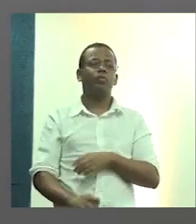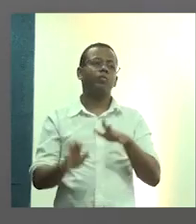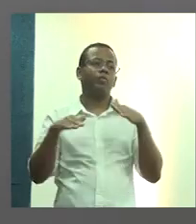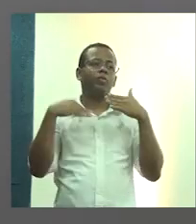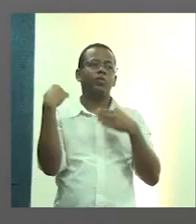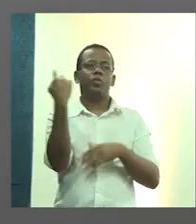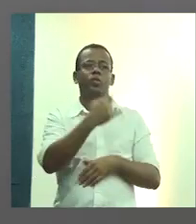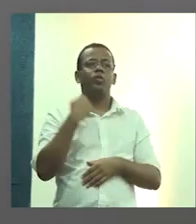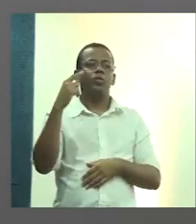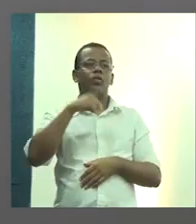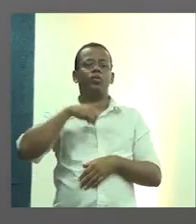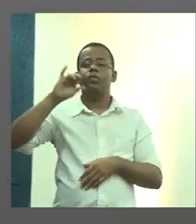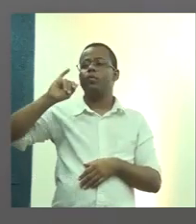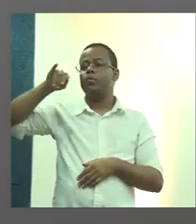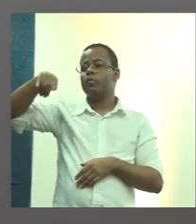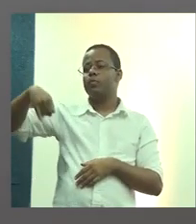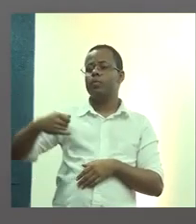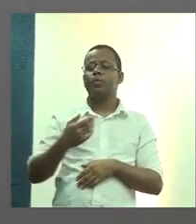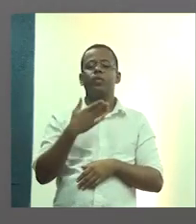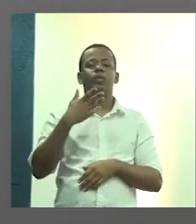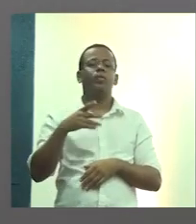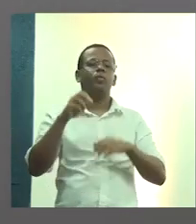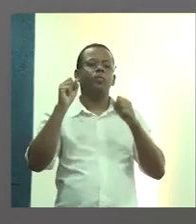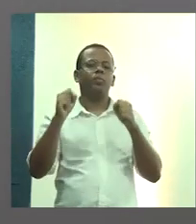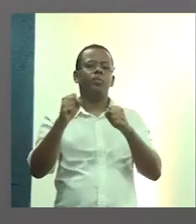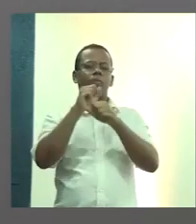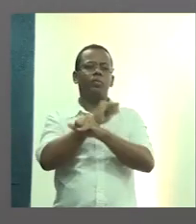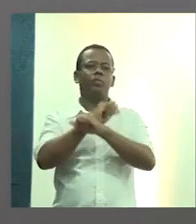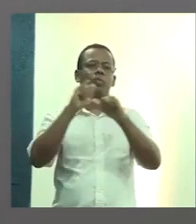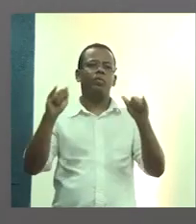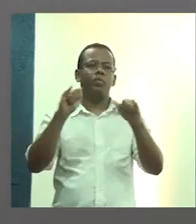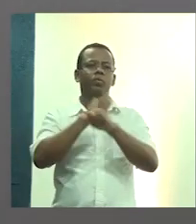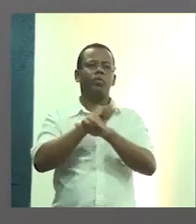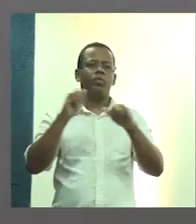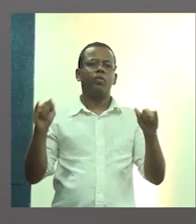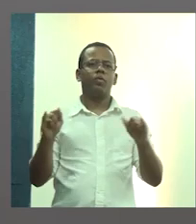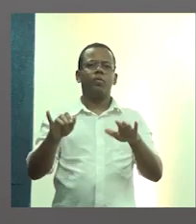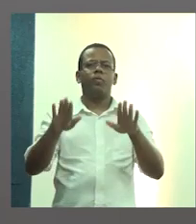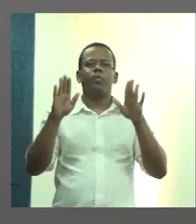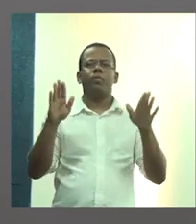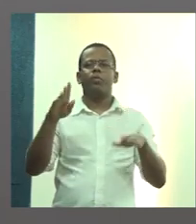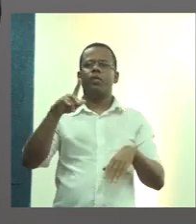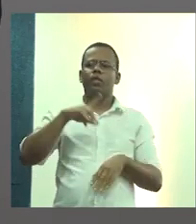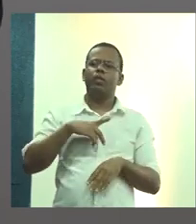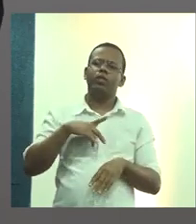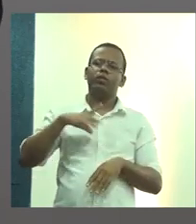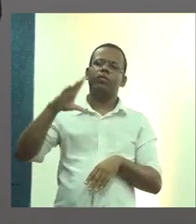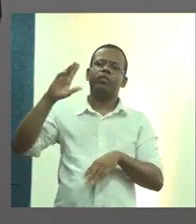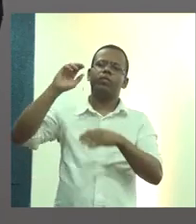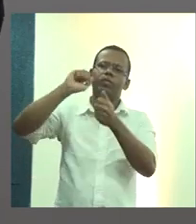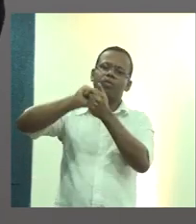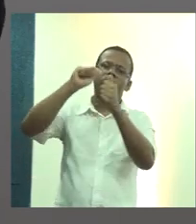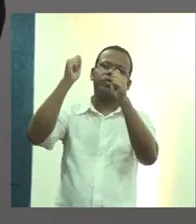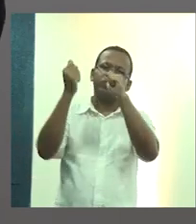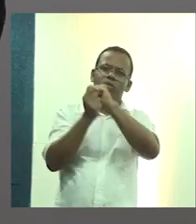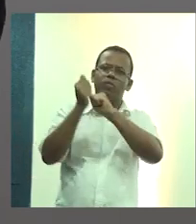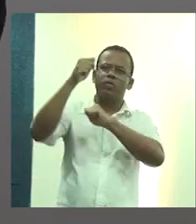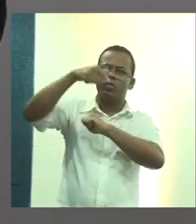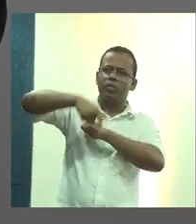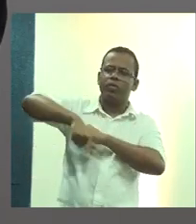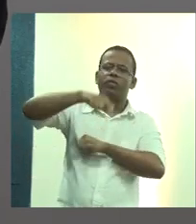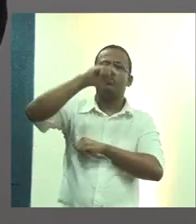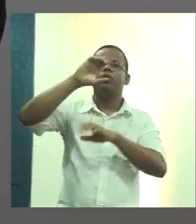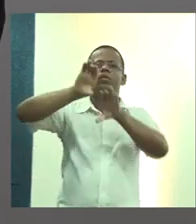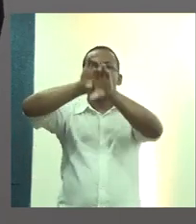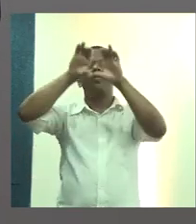Nós tivemos oportunidades, depois a gente pode até noticiar que essa inserção também no congresso